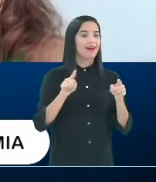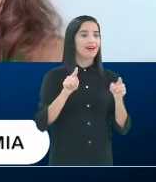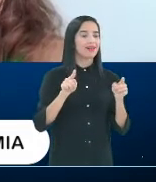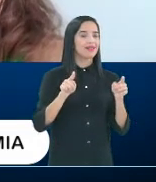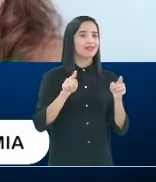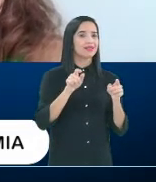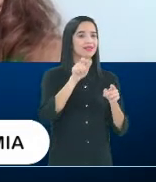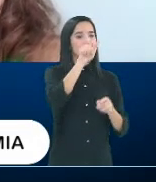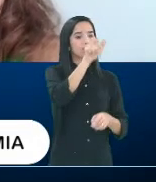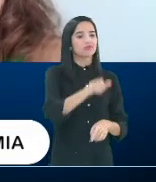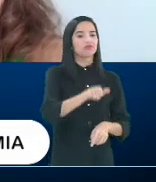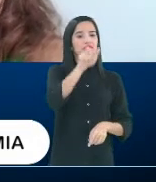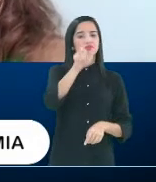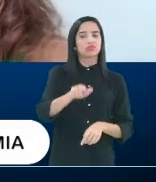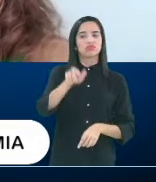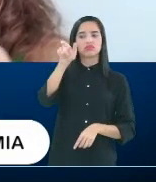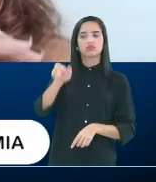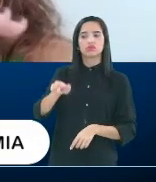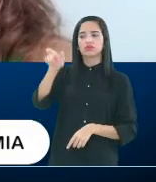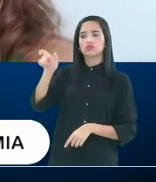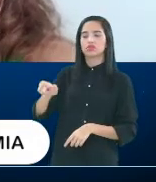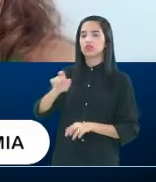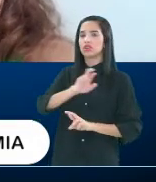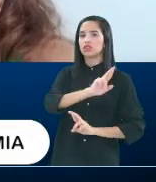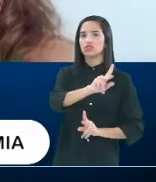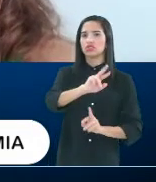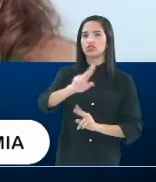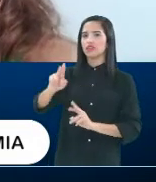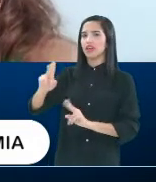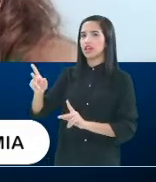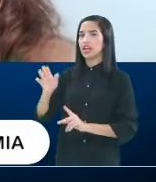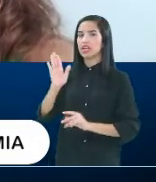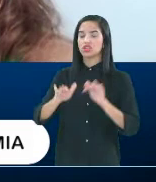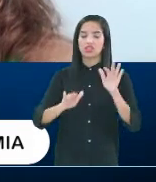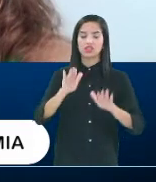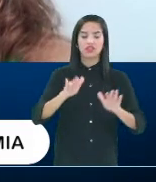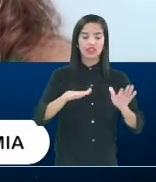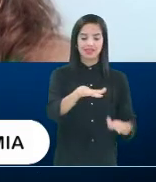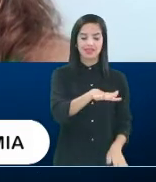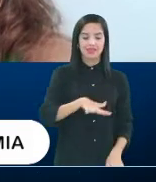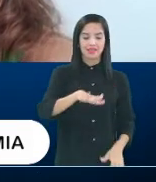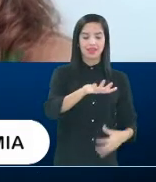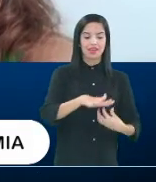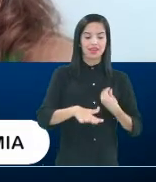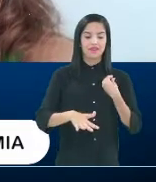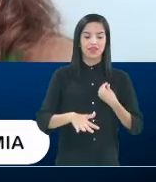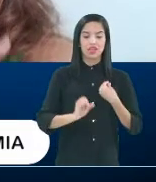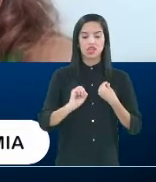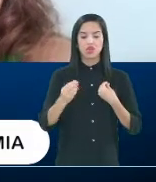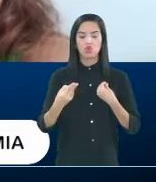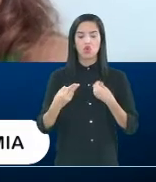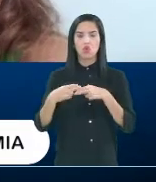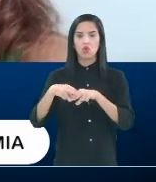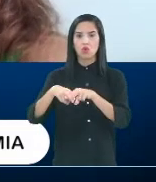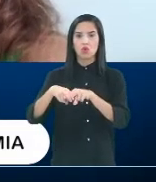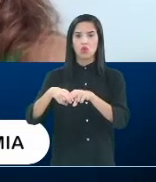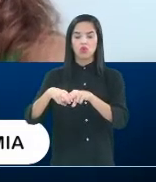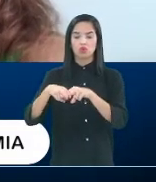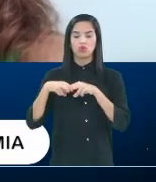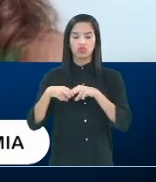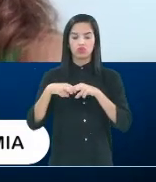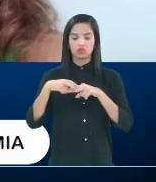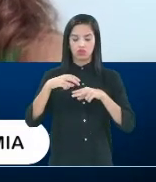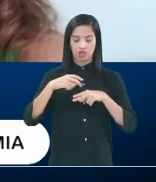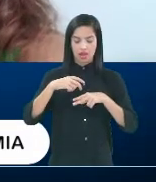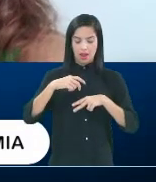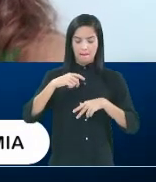situacional, do ambiental, vai depender de fatores biológicos, genéticos